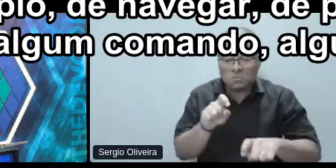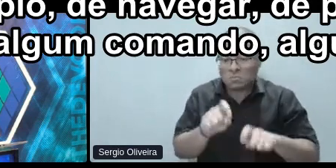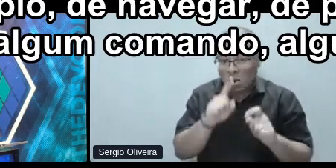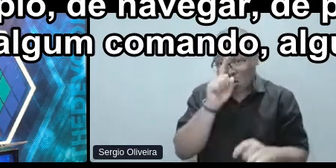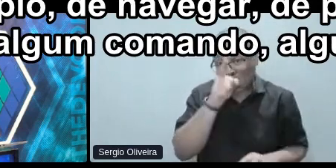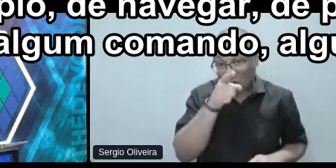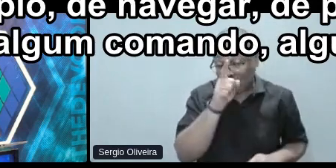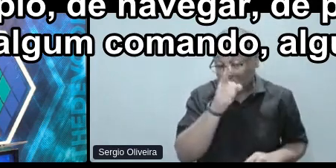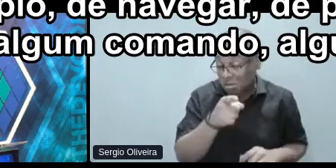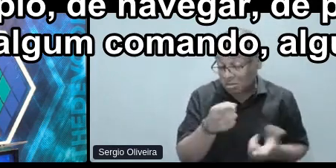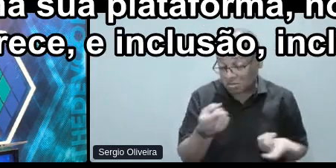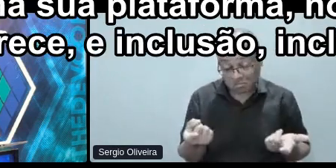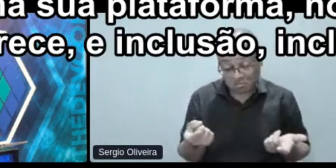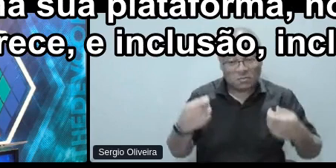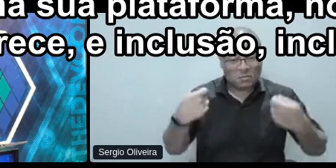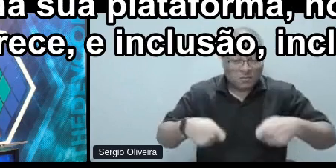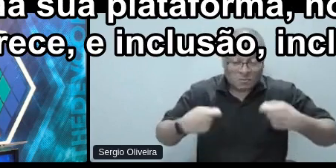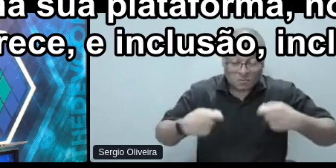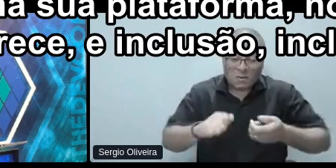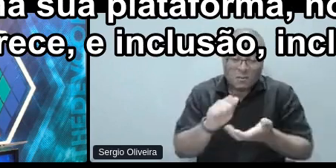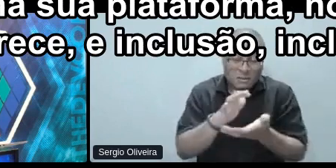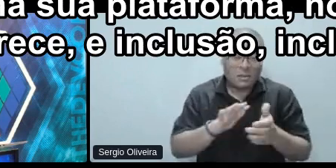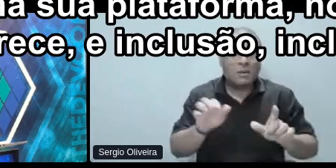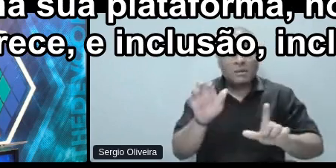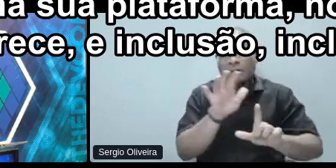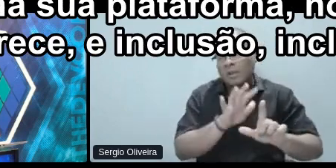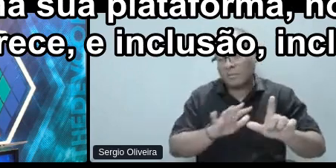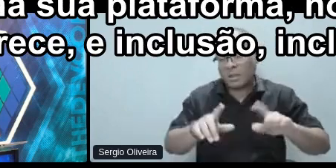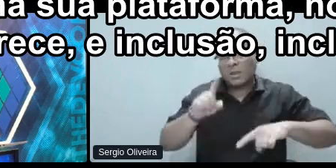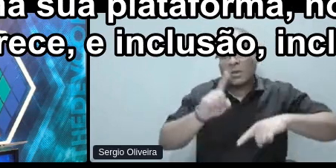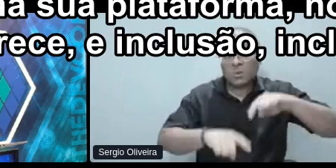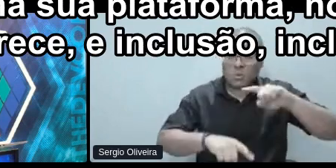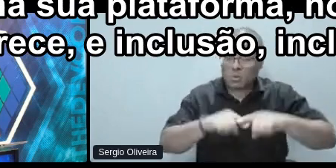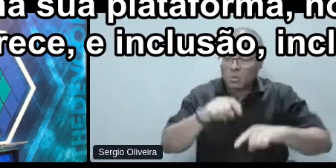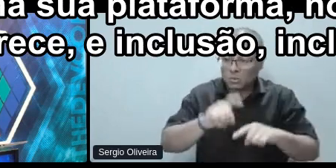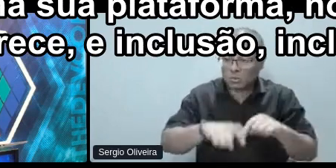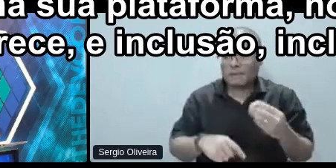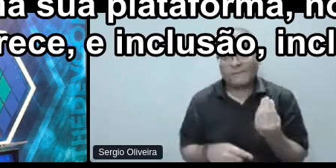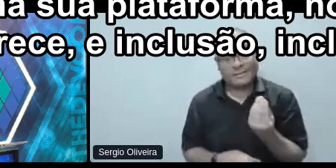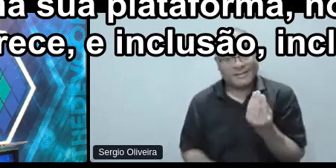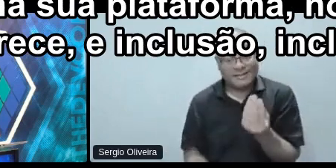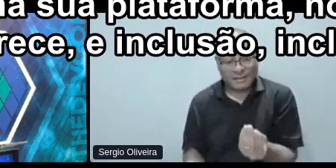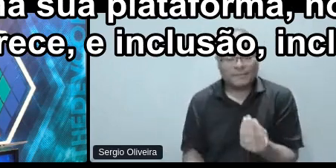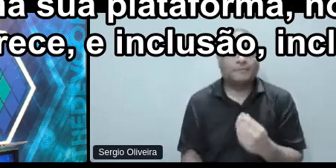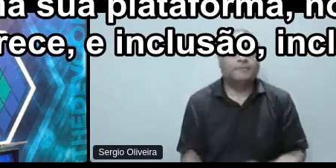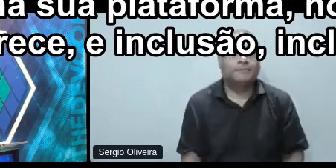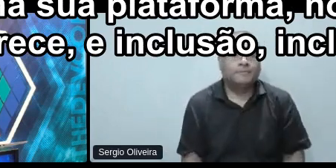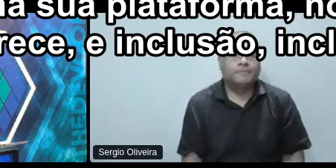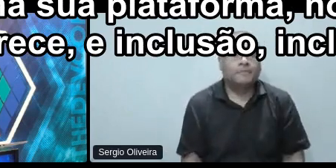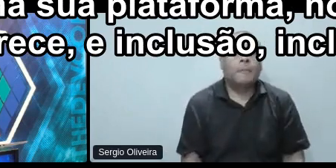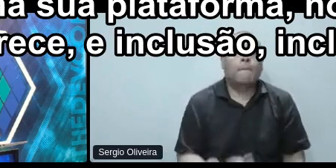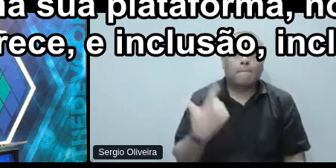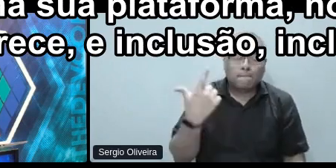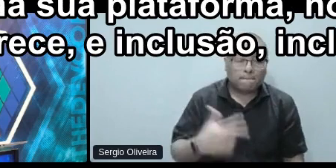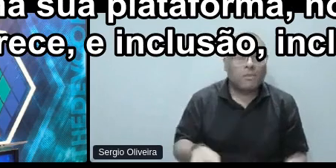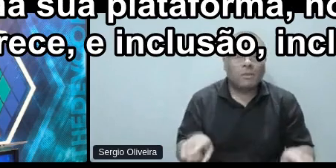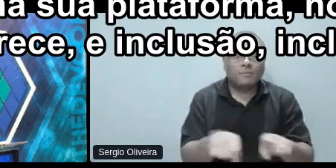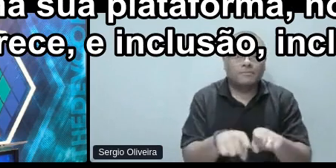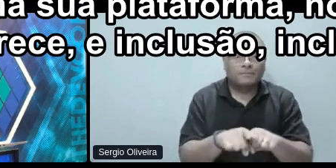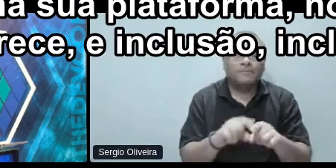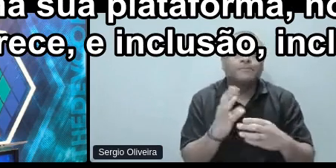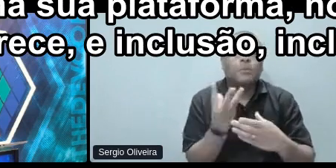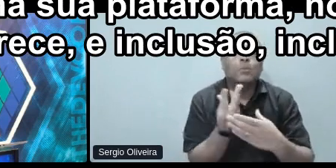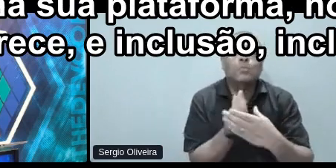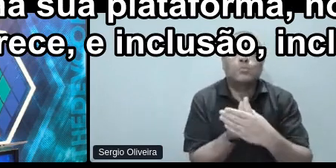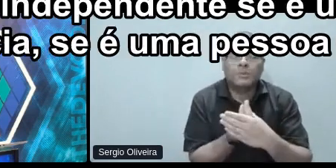alguma determinada ação na sua plataforma, no produto que você oferece, e inclusão,